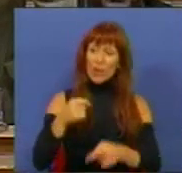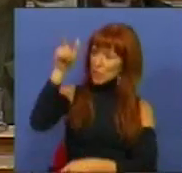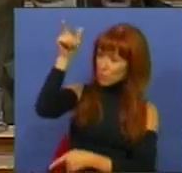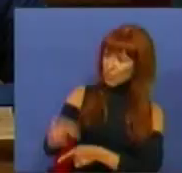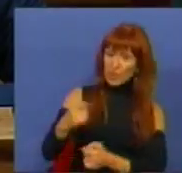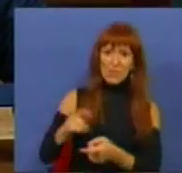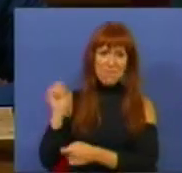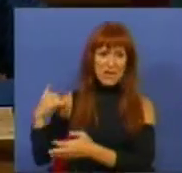alvo nos últimos meses.